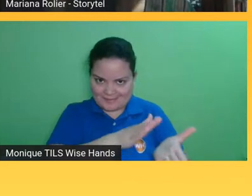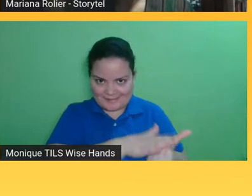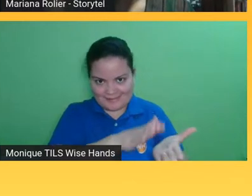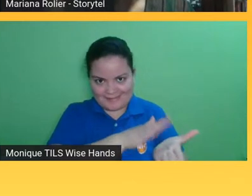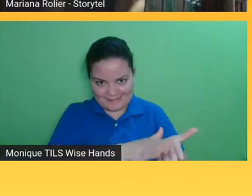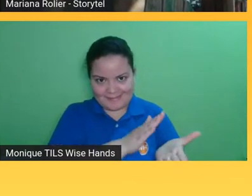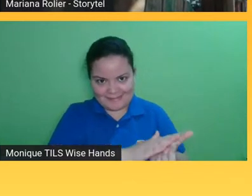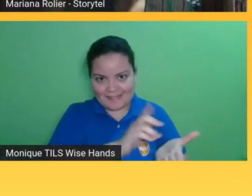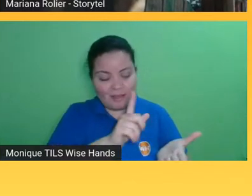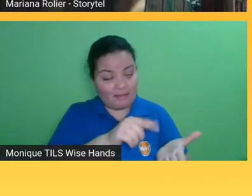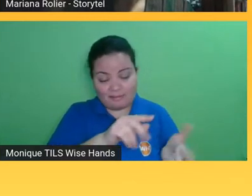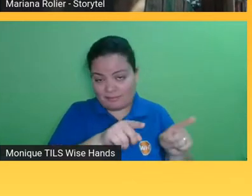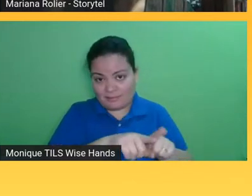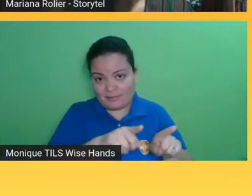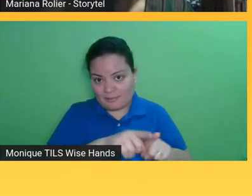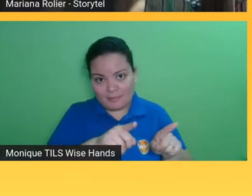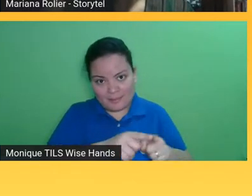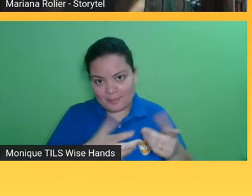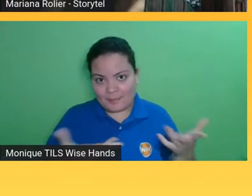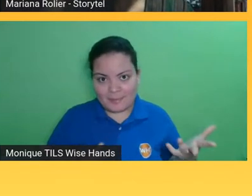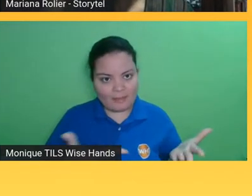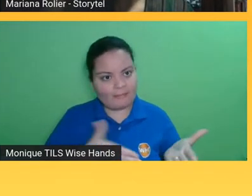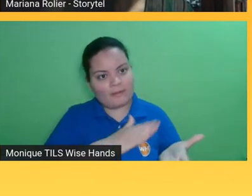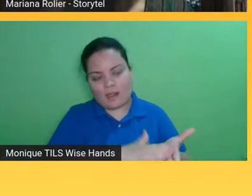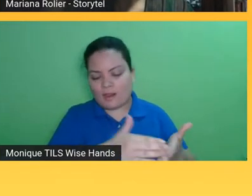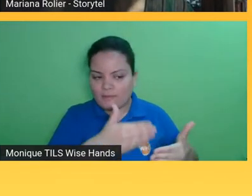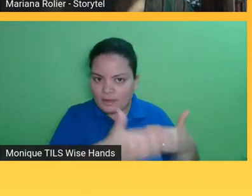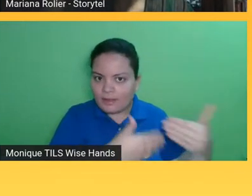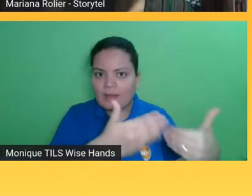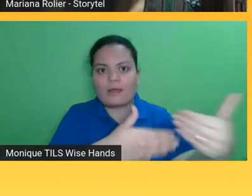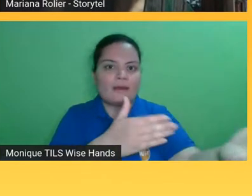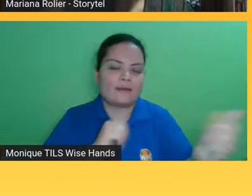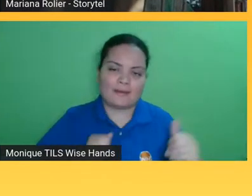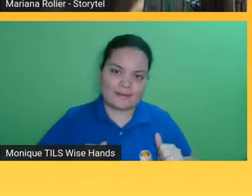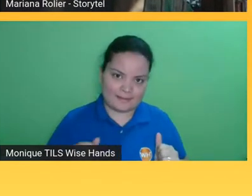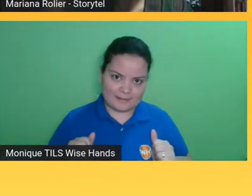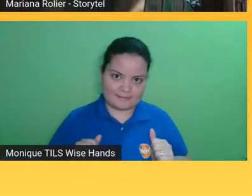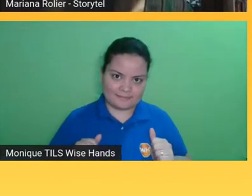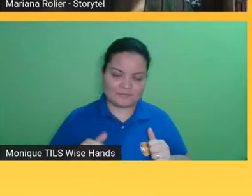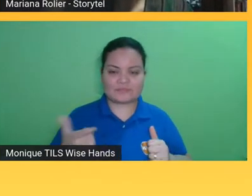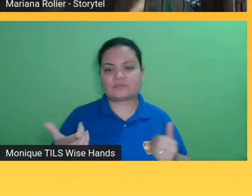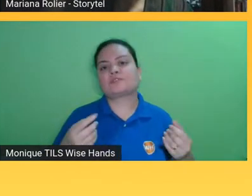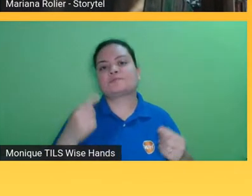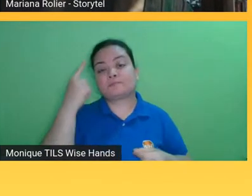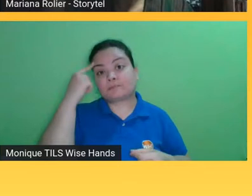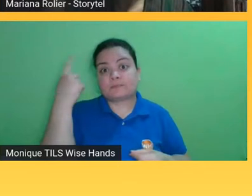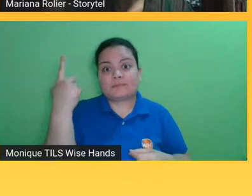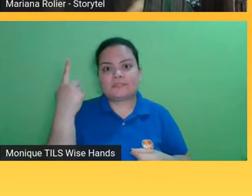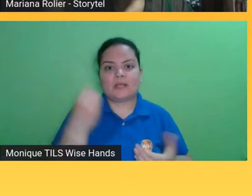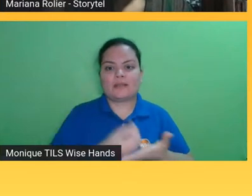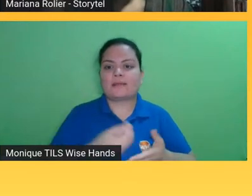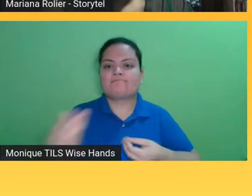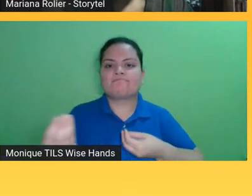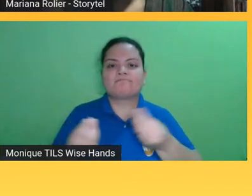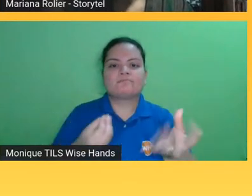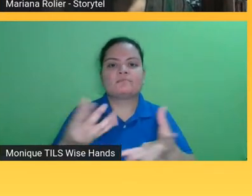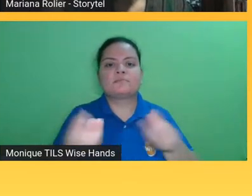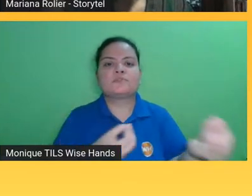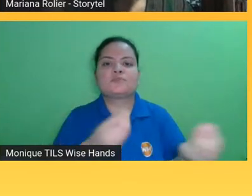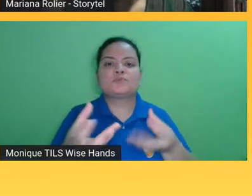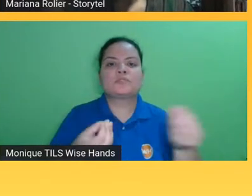questão de distribuição que já que já me começa a pensar que já tá sendo algo muito obsoleto